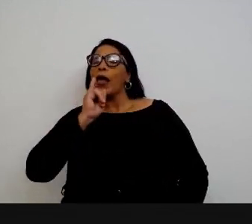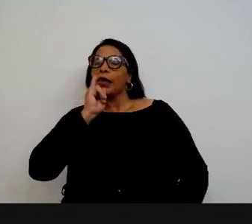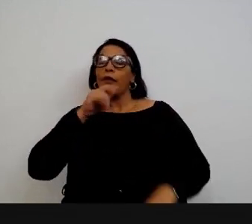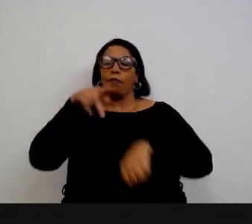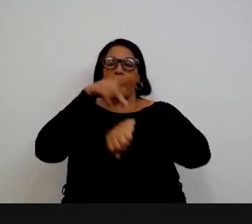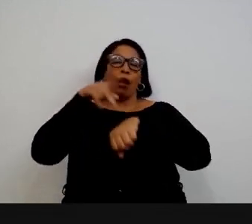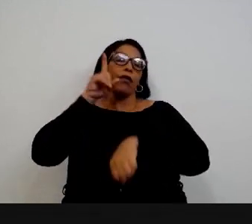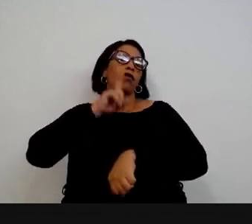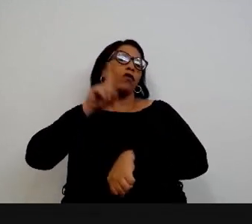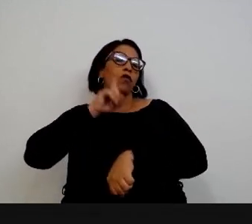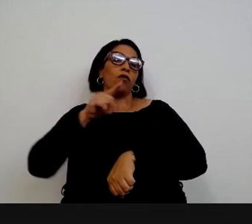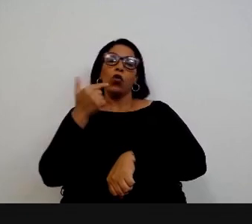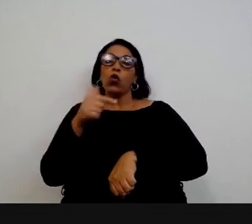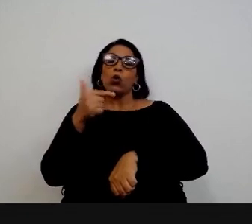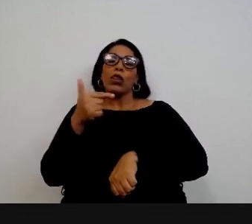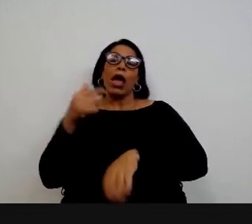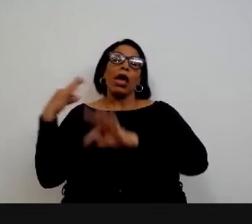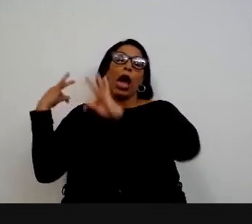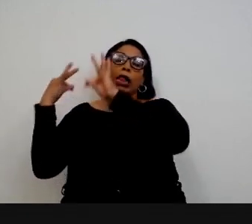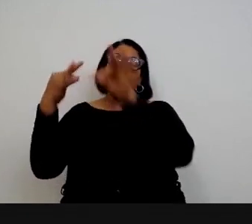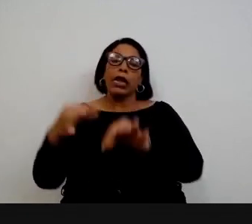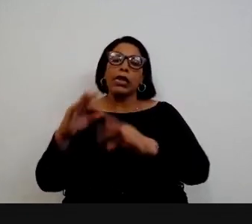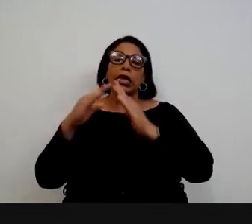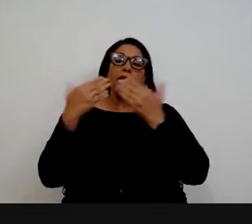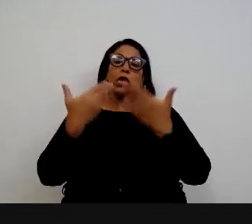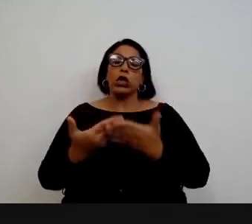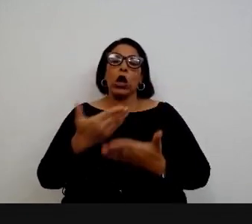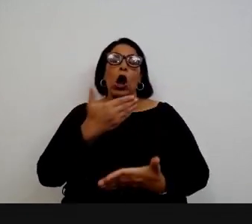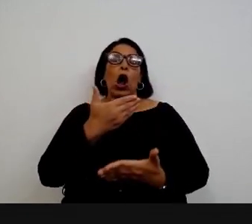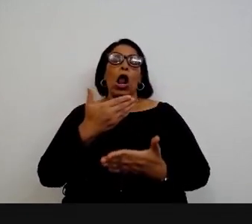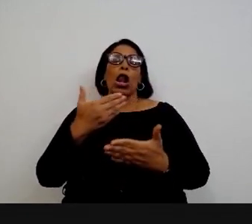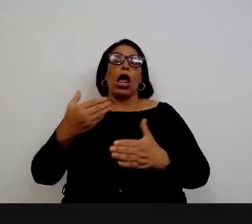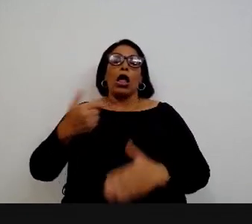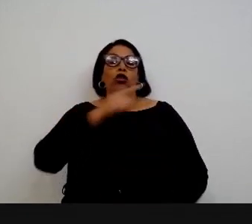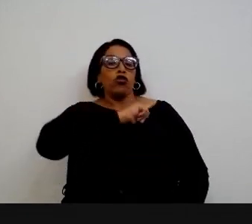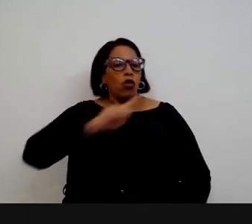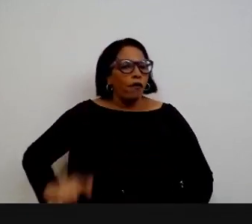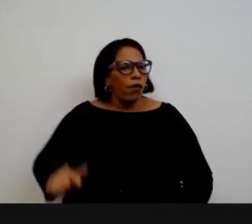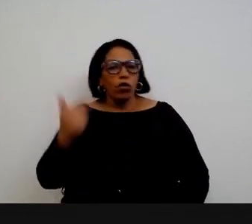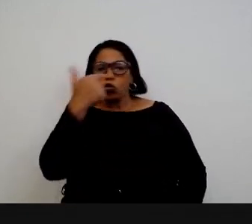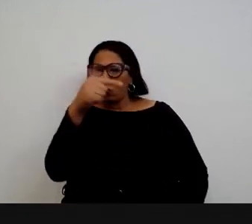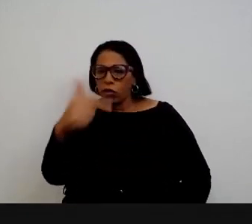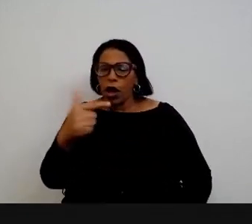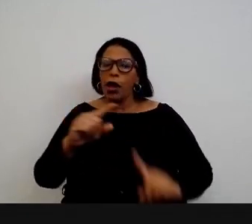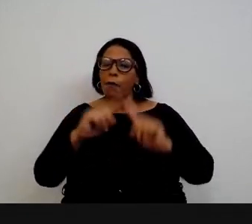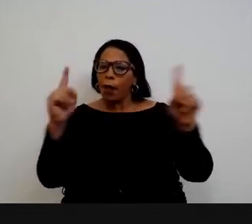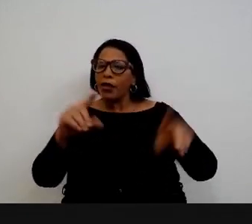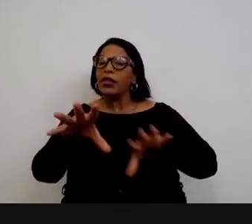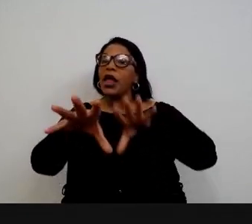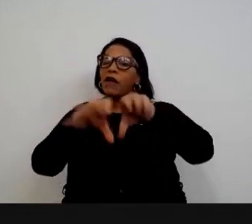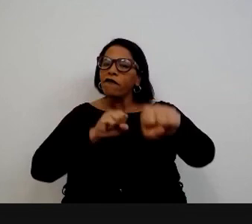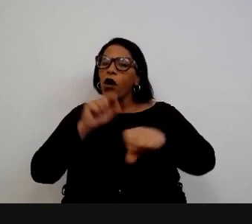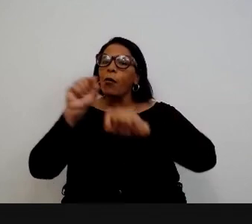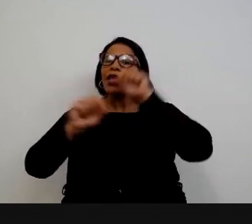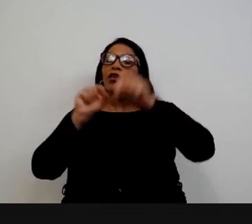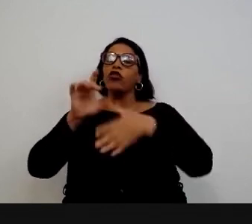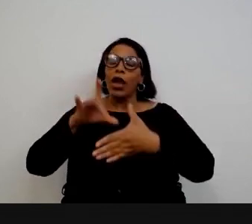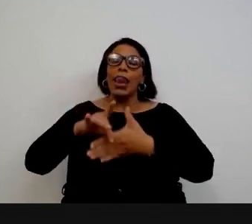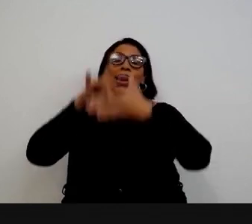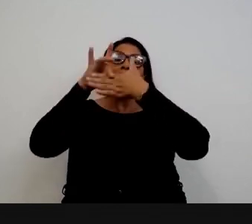exemplo não tem uma tradição forte de escolas de governo amplas mas tem uma tradição forte da formação de